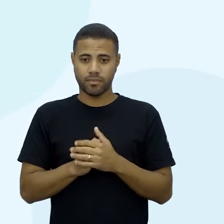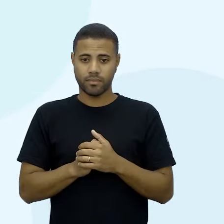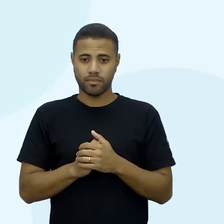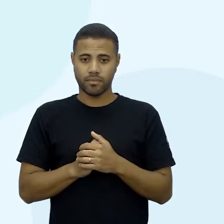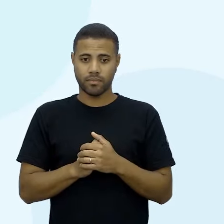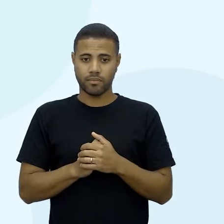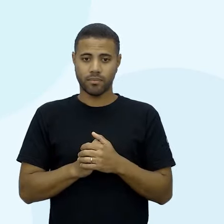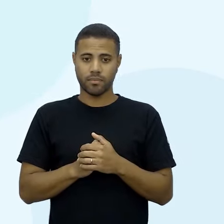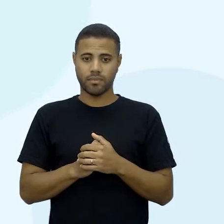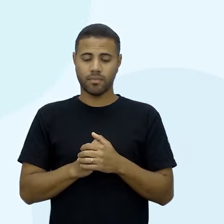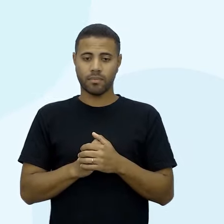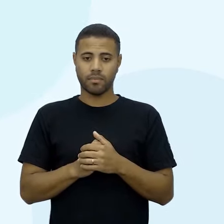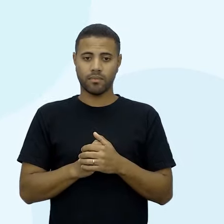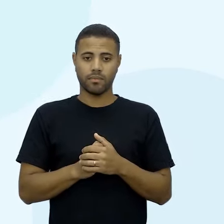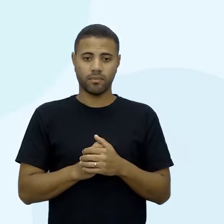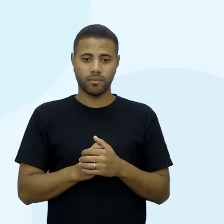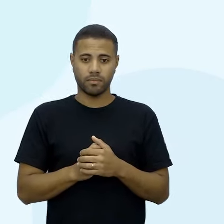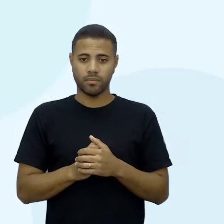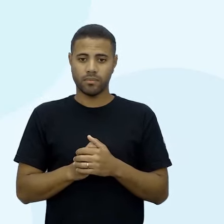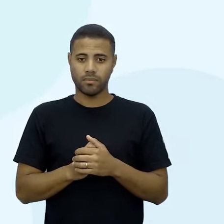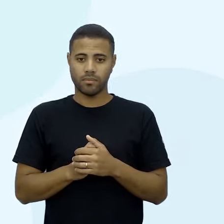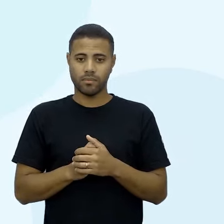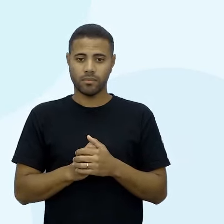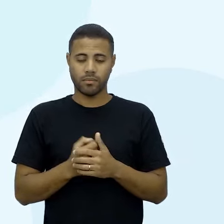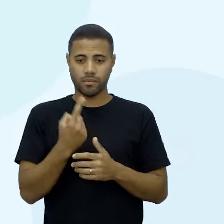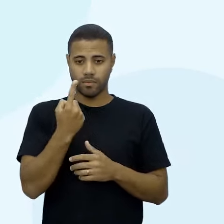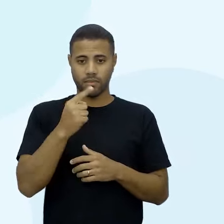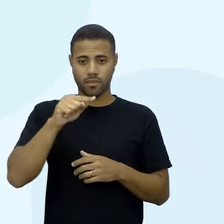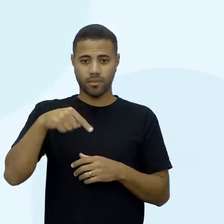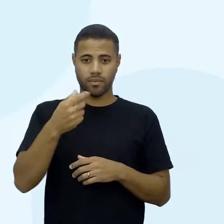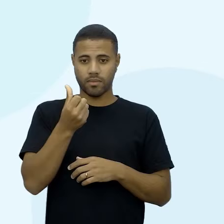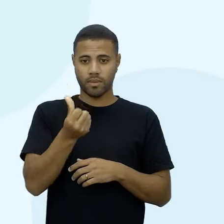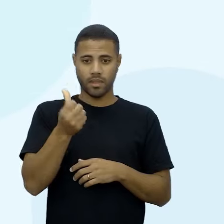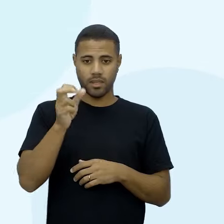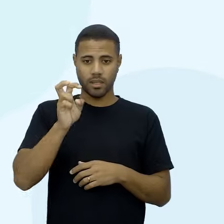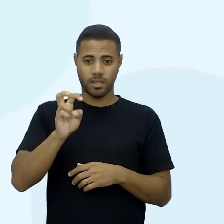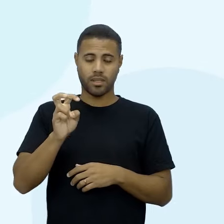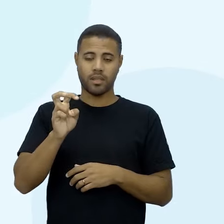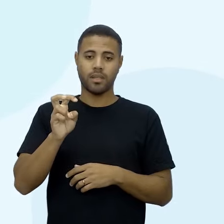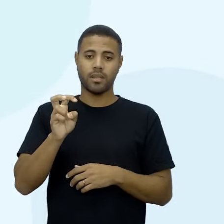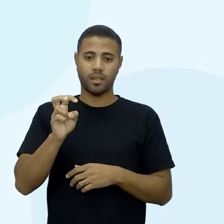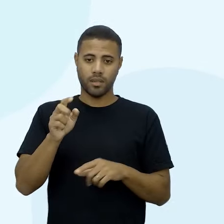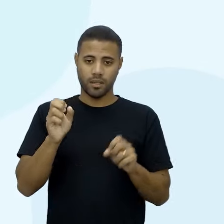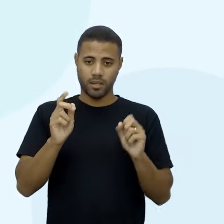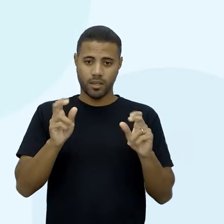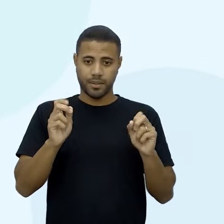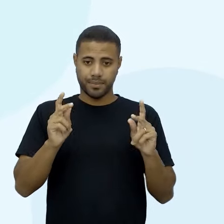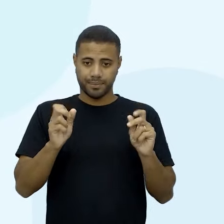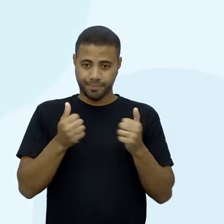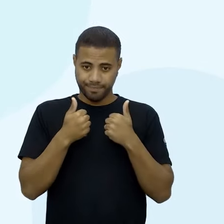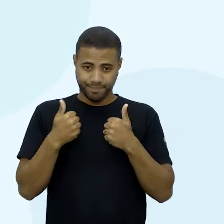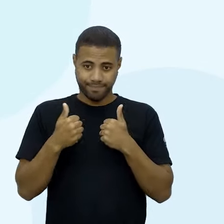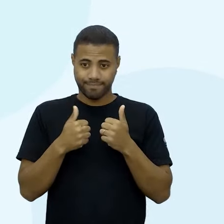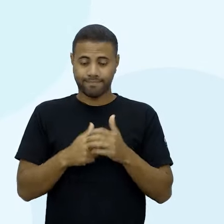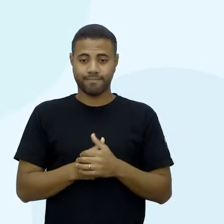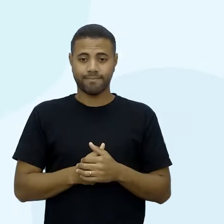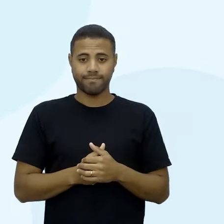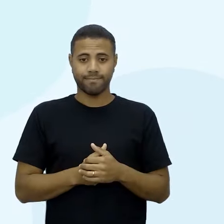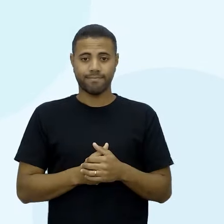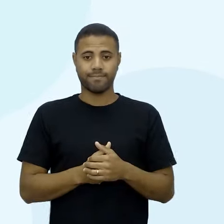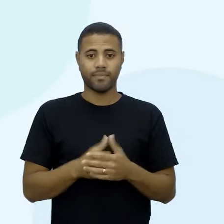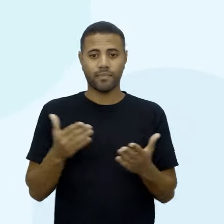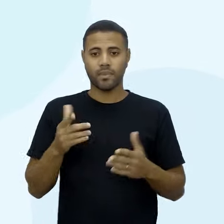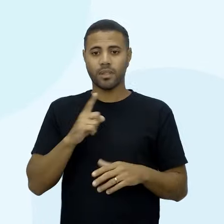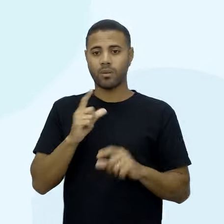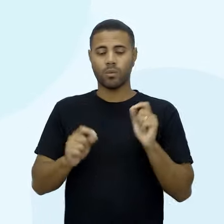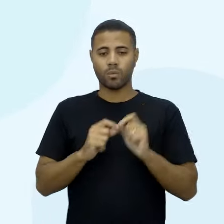o valor padronizado é 1,65%, ok? Tudo bem? E aí o que a gente